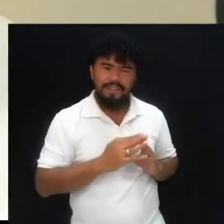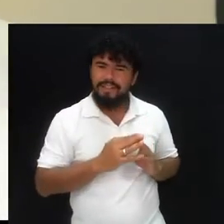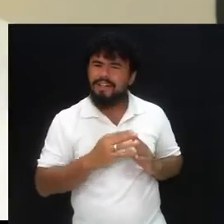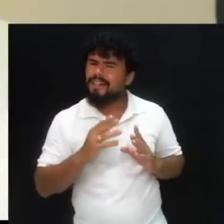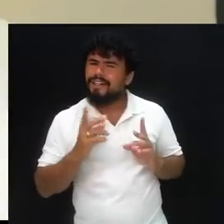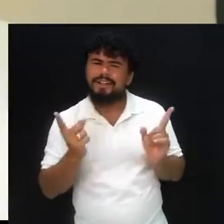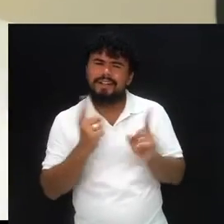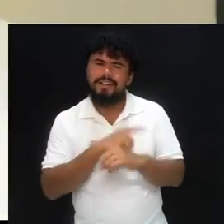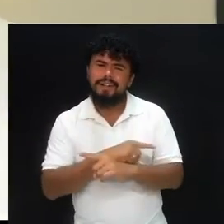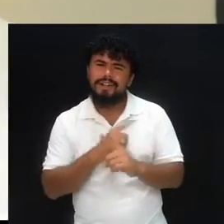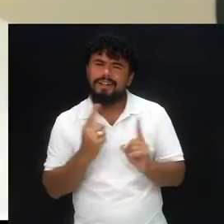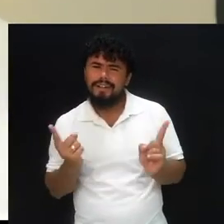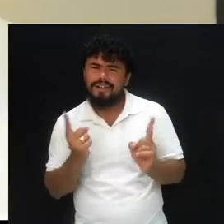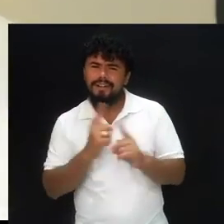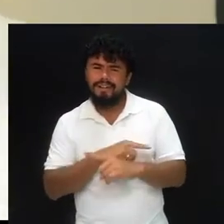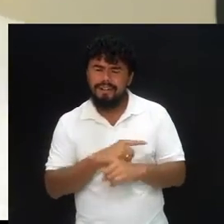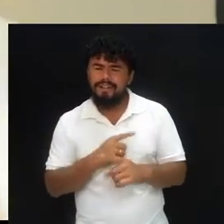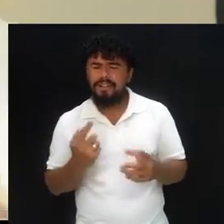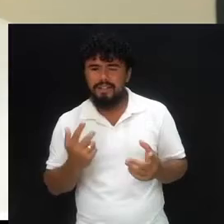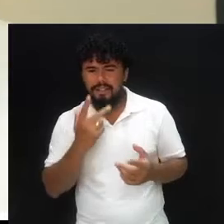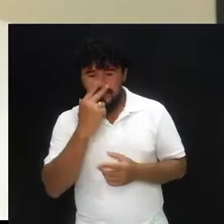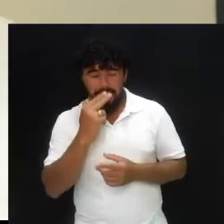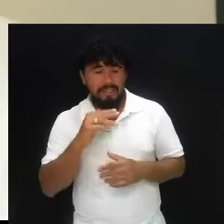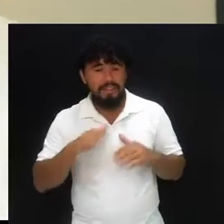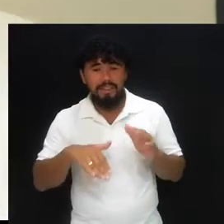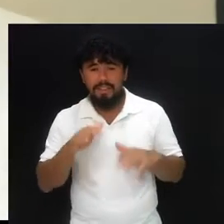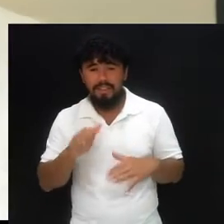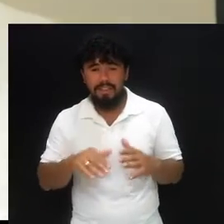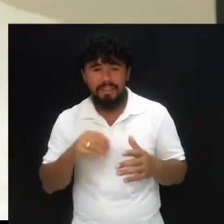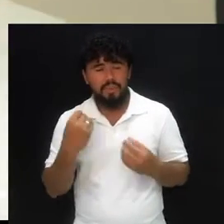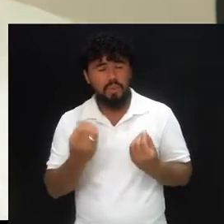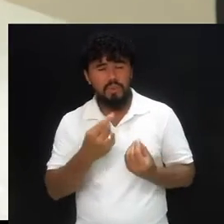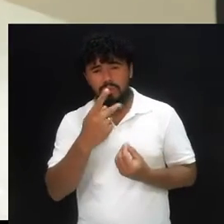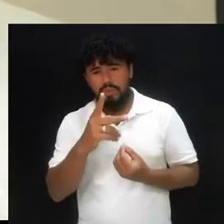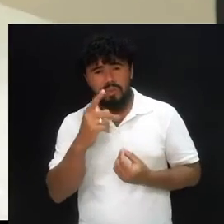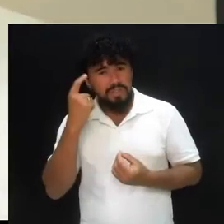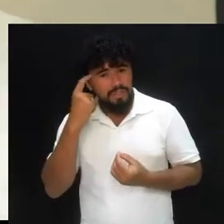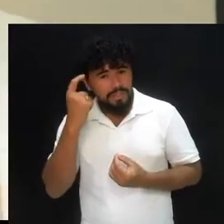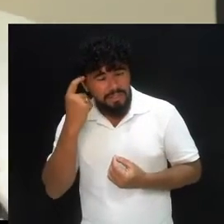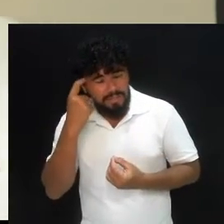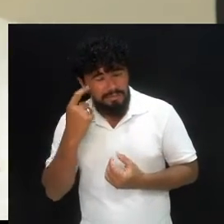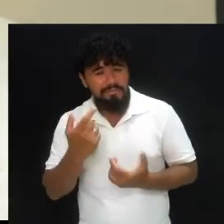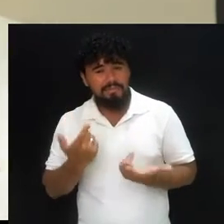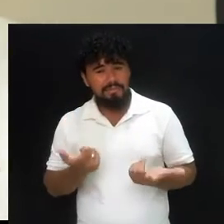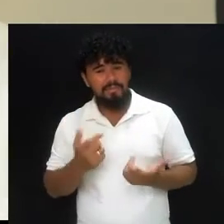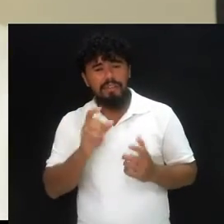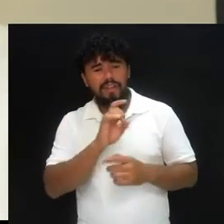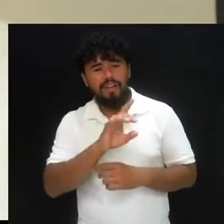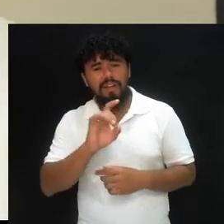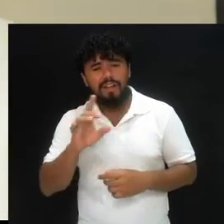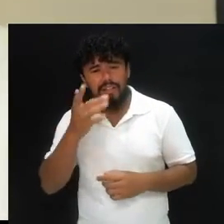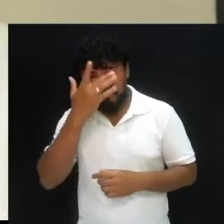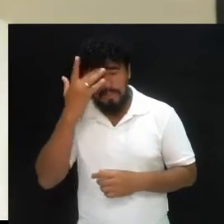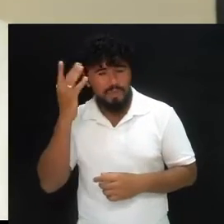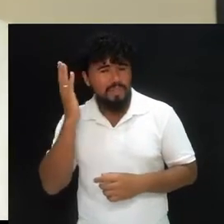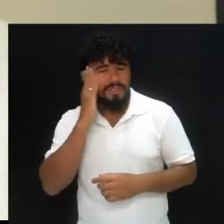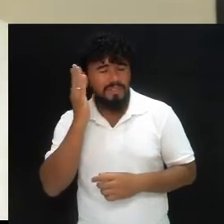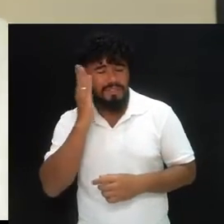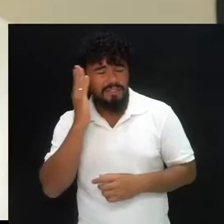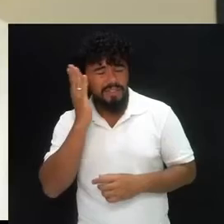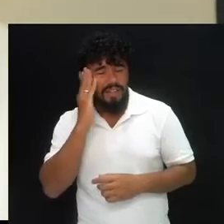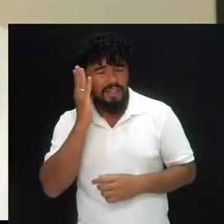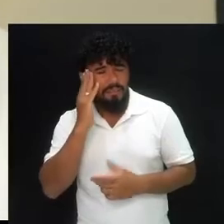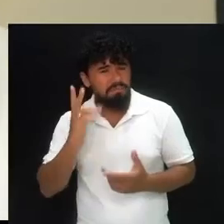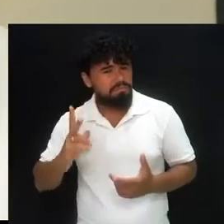de casa. Sabe o que é o mais importante? É independente da sua postura ou como você está lidando, cada pessoa sabe da sua realidade.